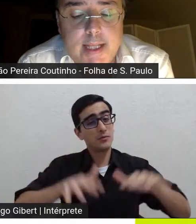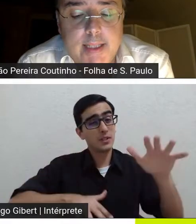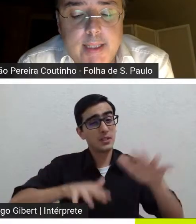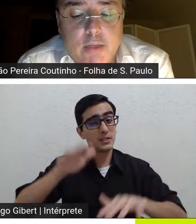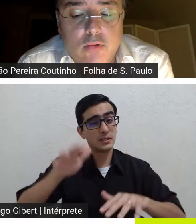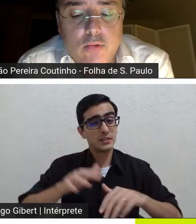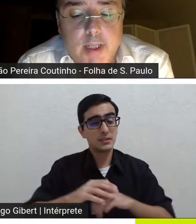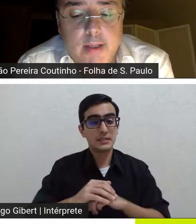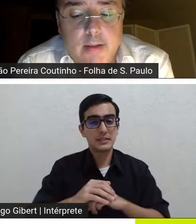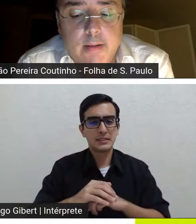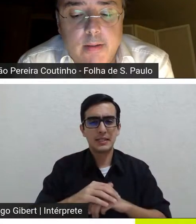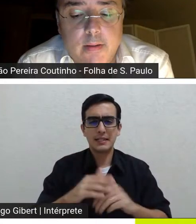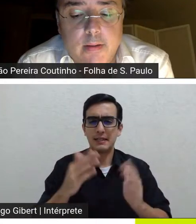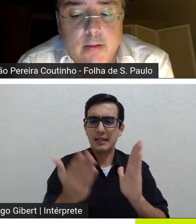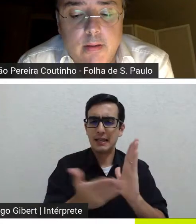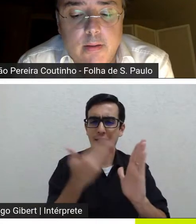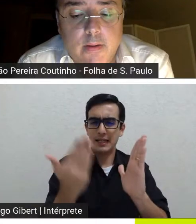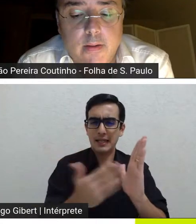na literatura